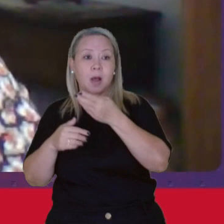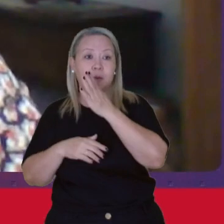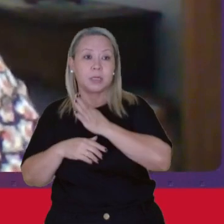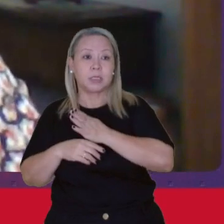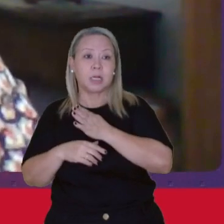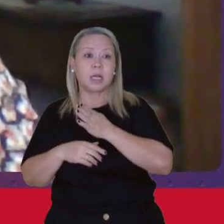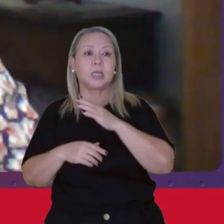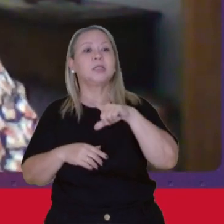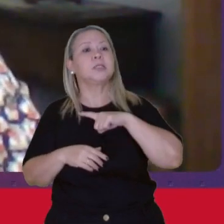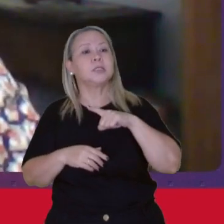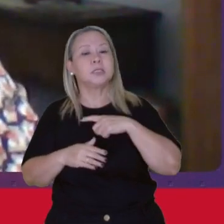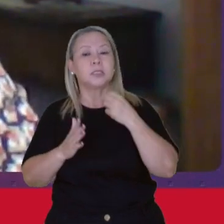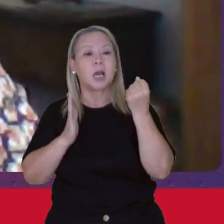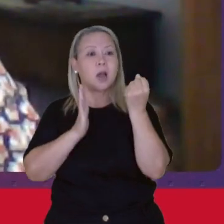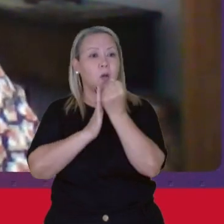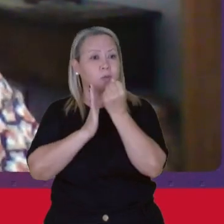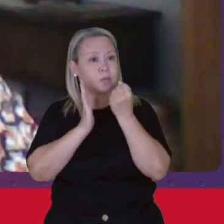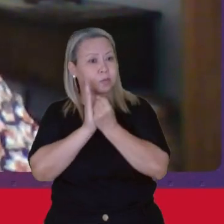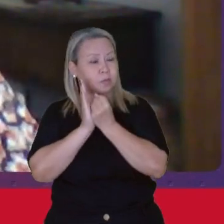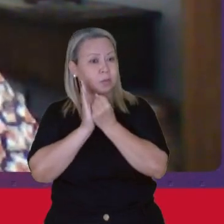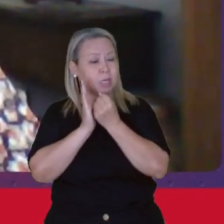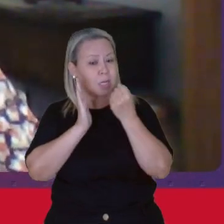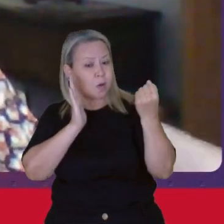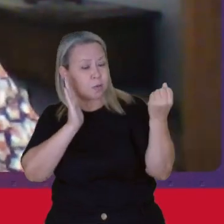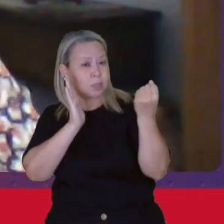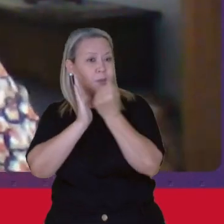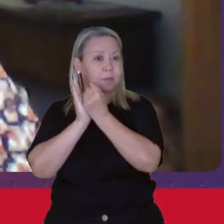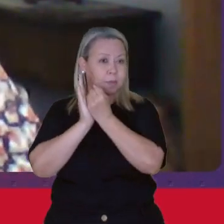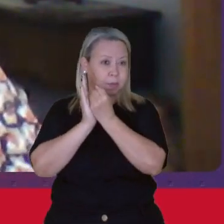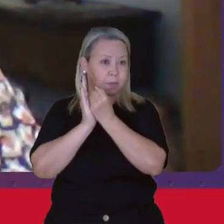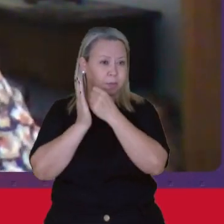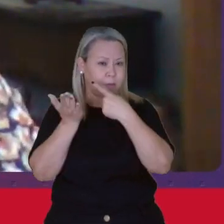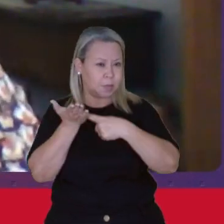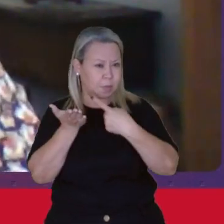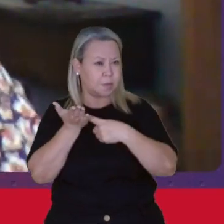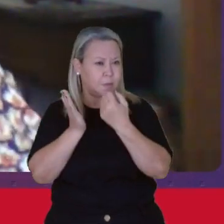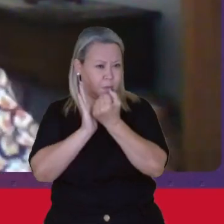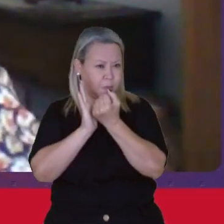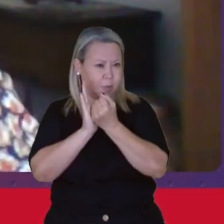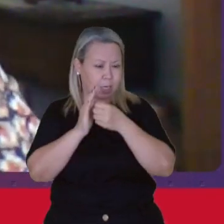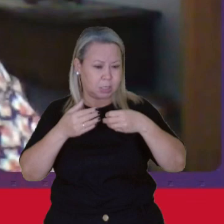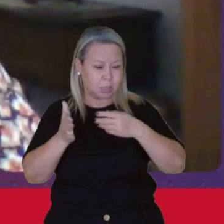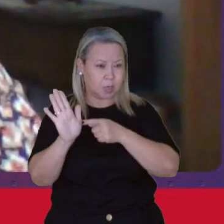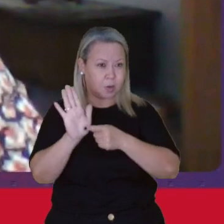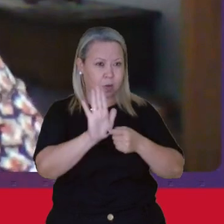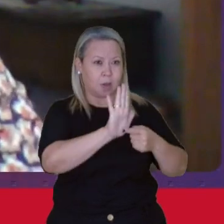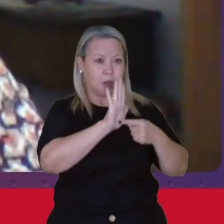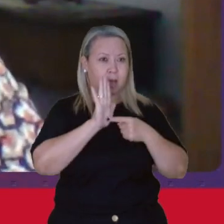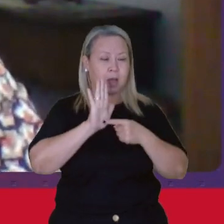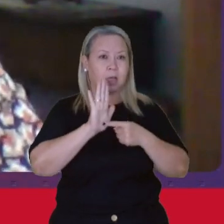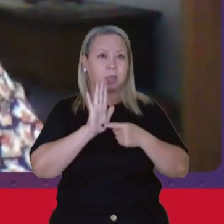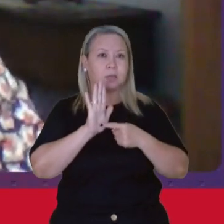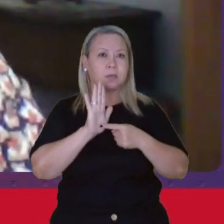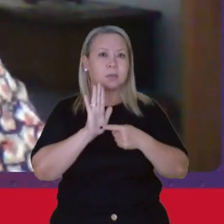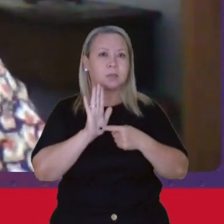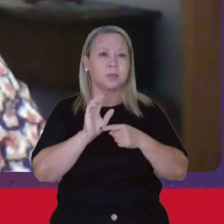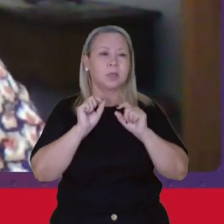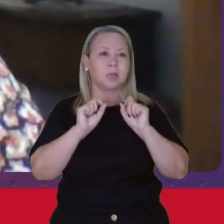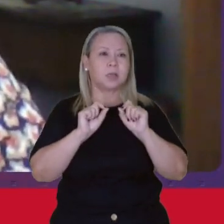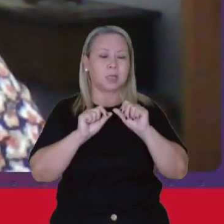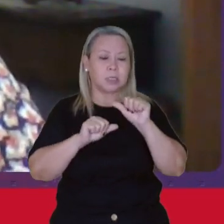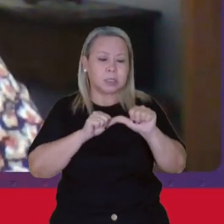uma demarcação muito evidente Dessa passagem da